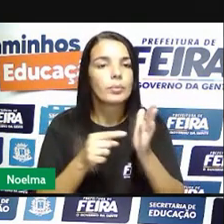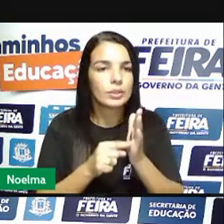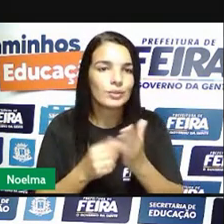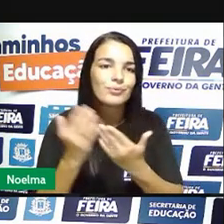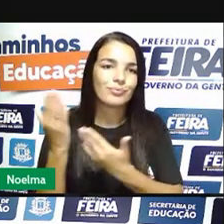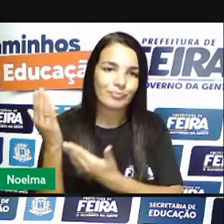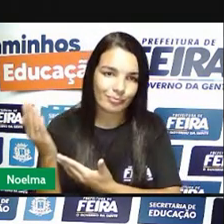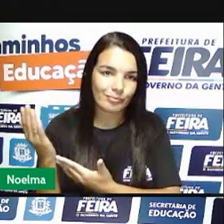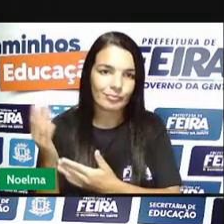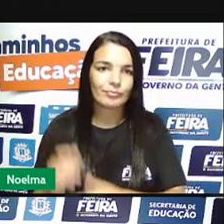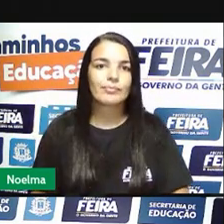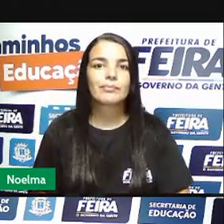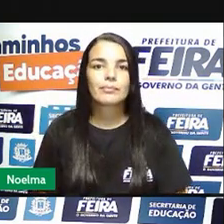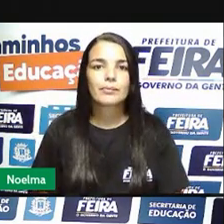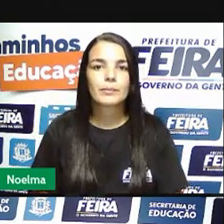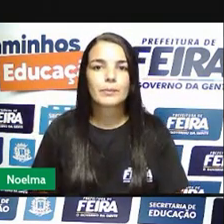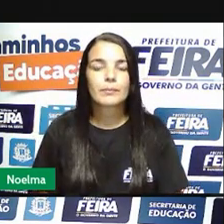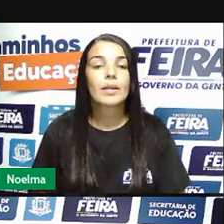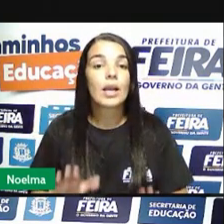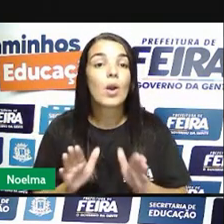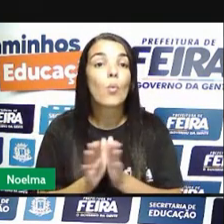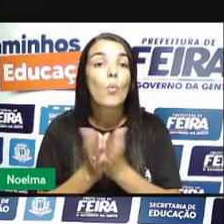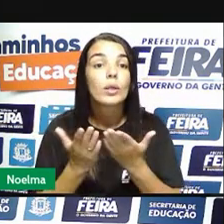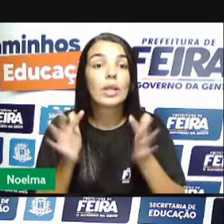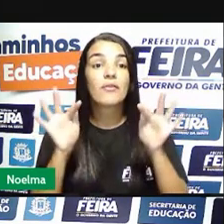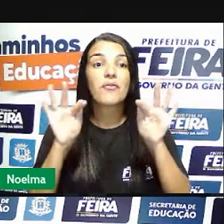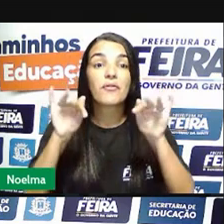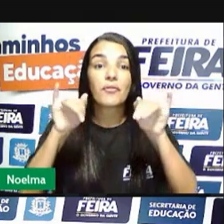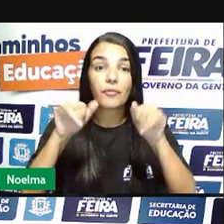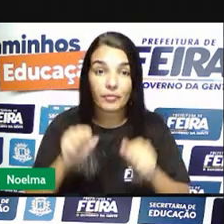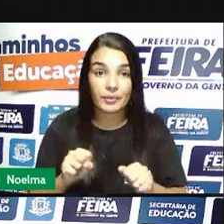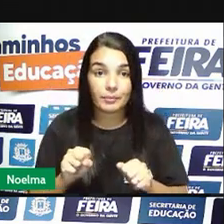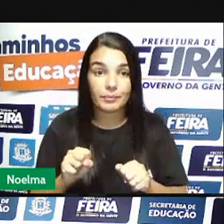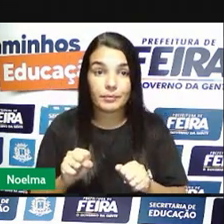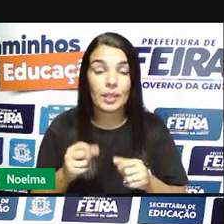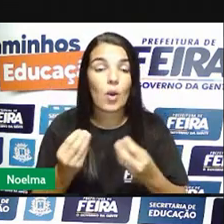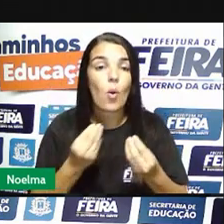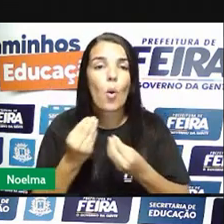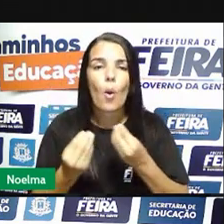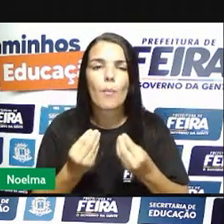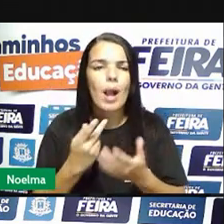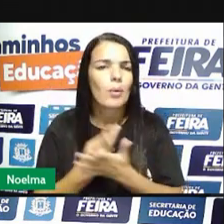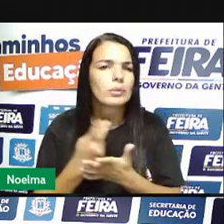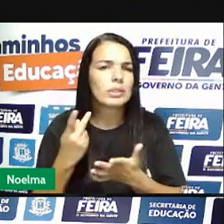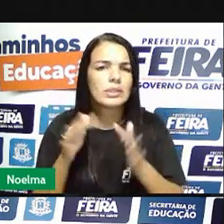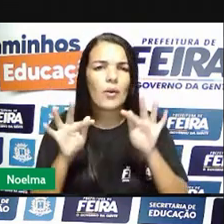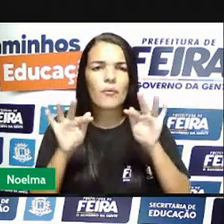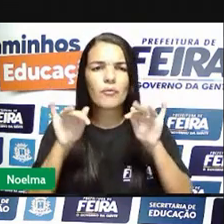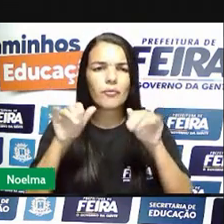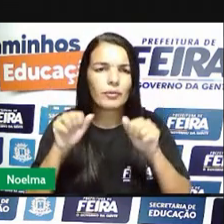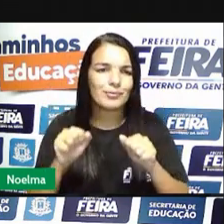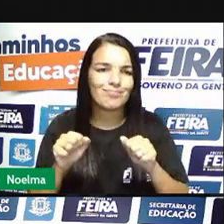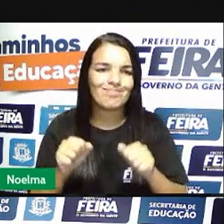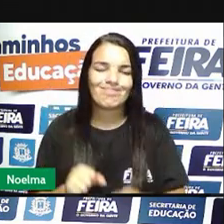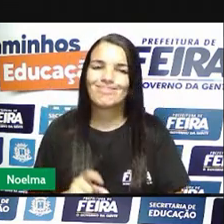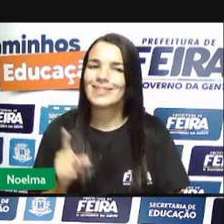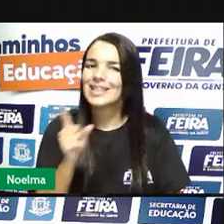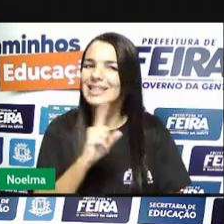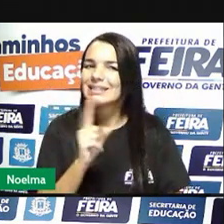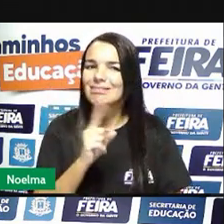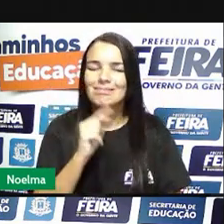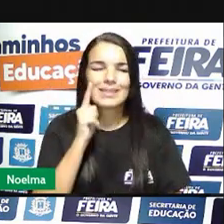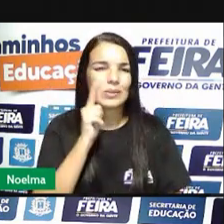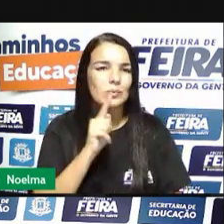da Inconfidência Mineira. O fim da Inconfidência Mineira como foi que terminou isso? Será se eles conseguiram? Não, não